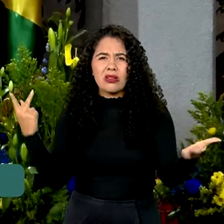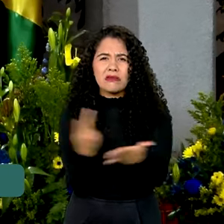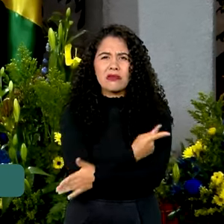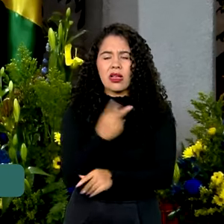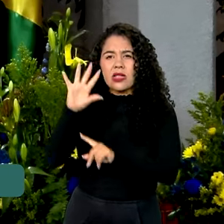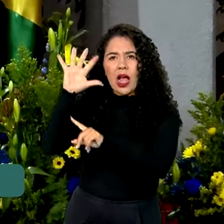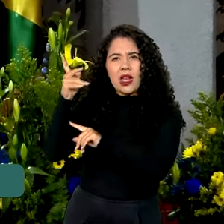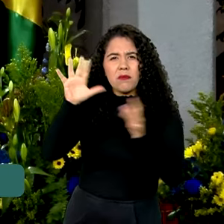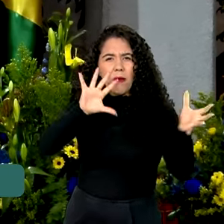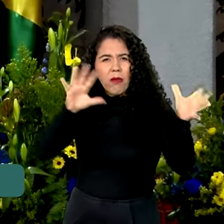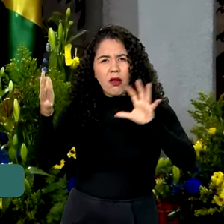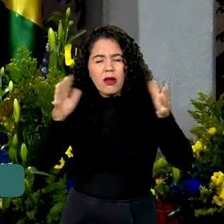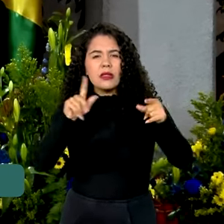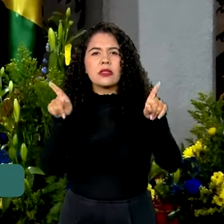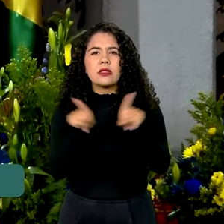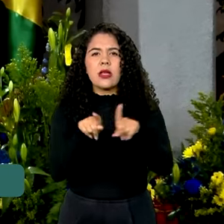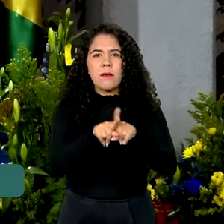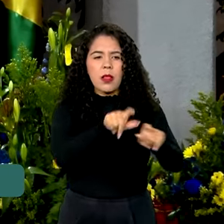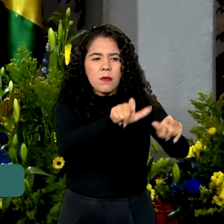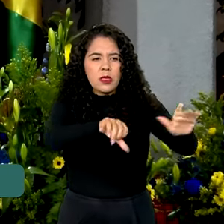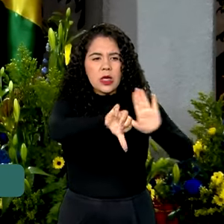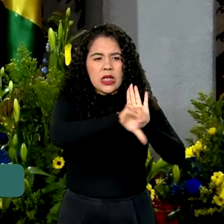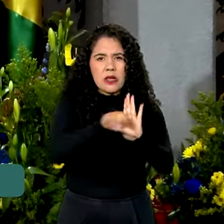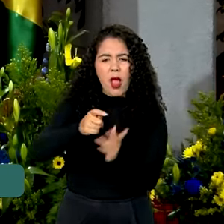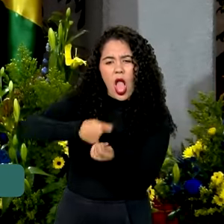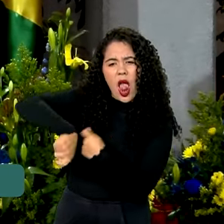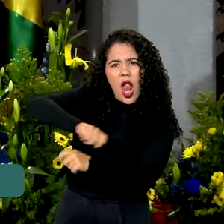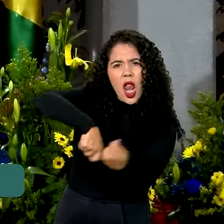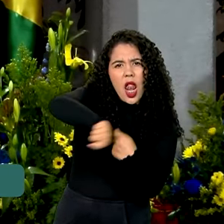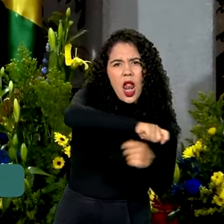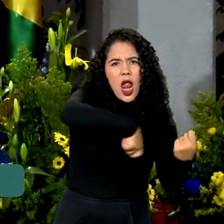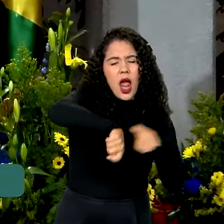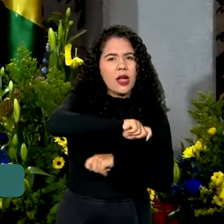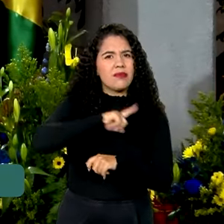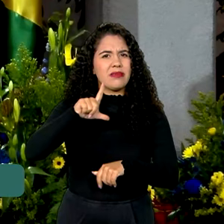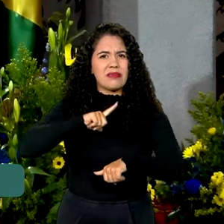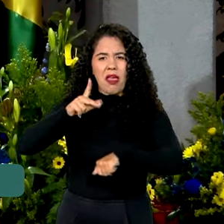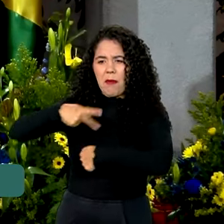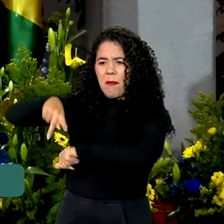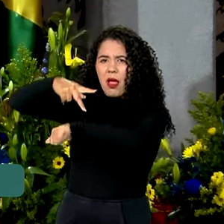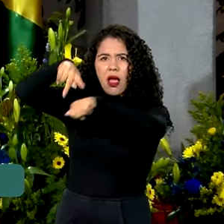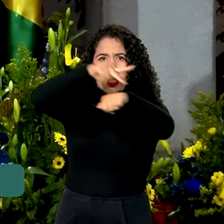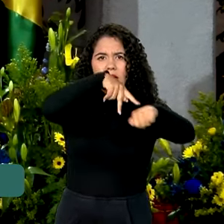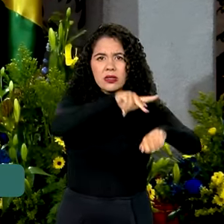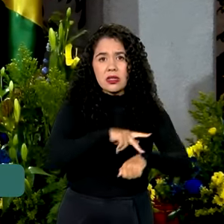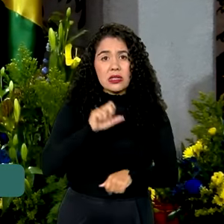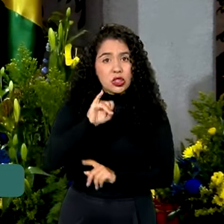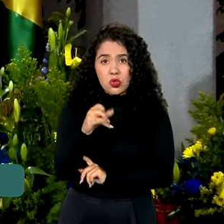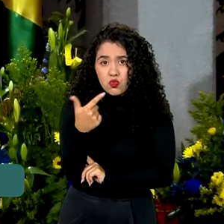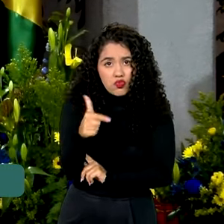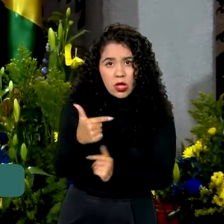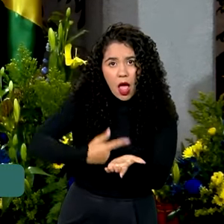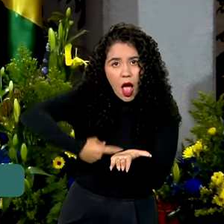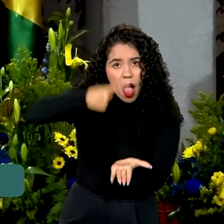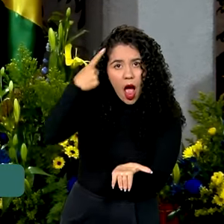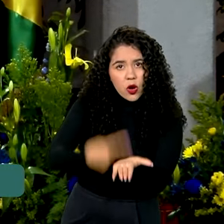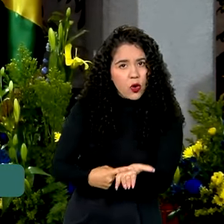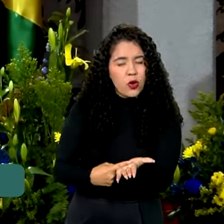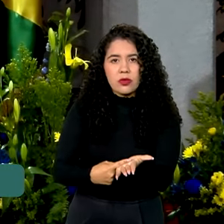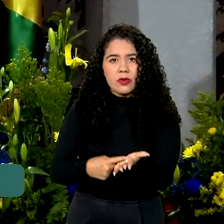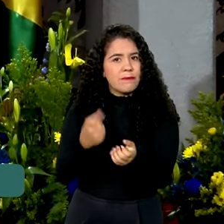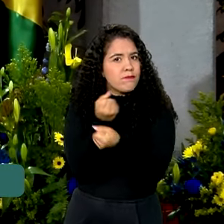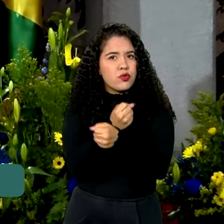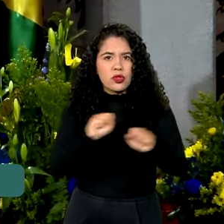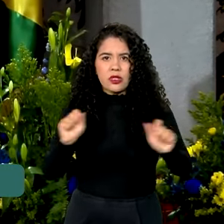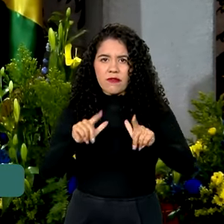organizado atravessa os países. Sem colaboração, também não é possível combater a criminalidade.